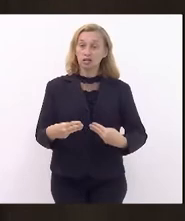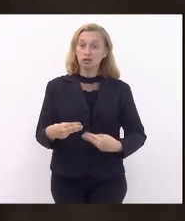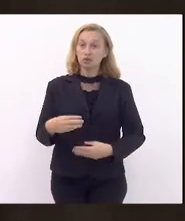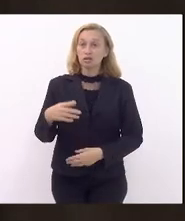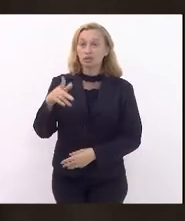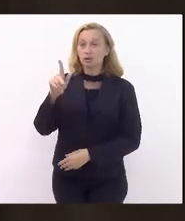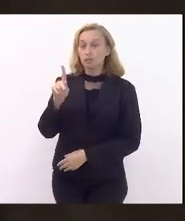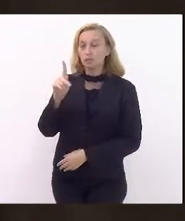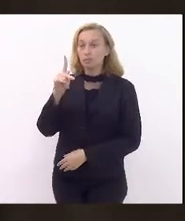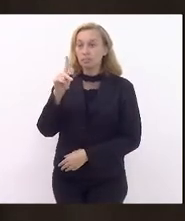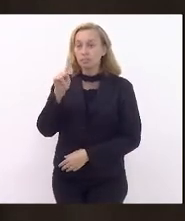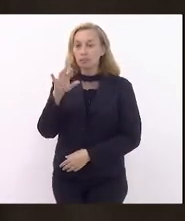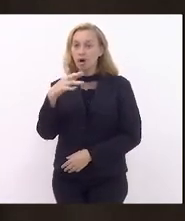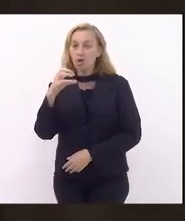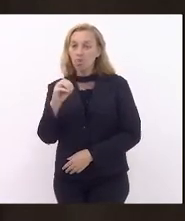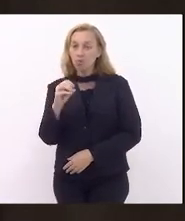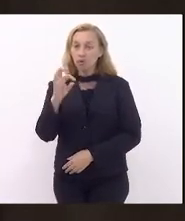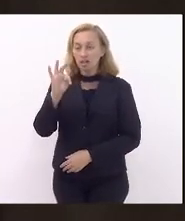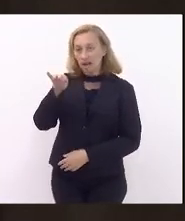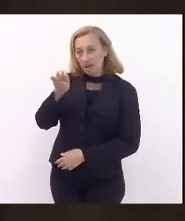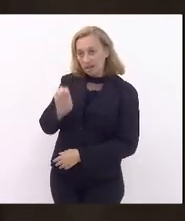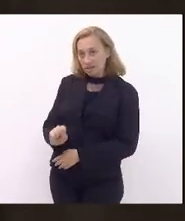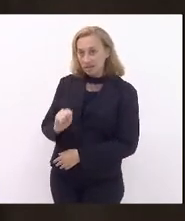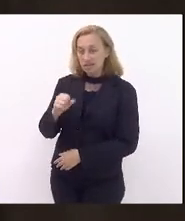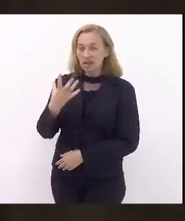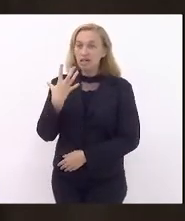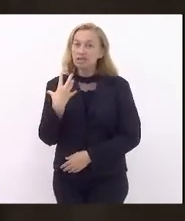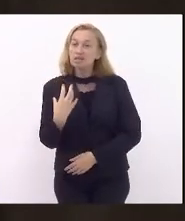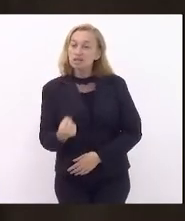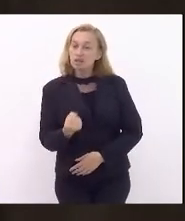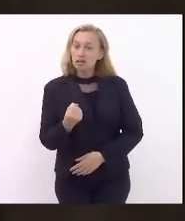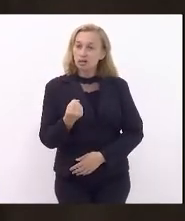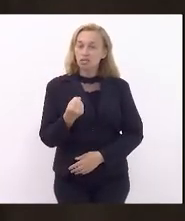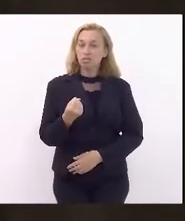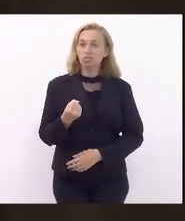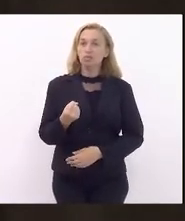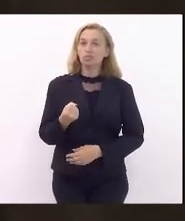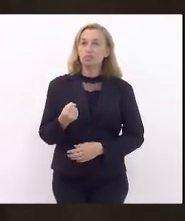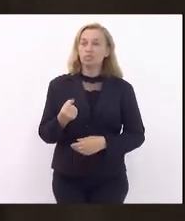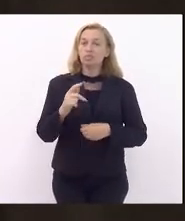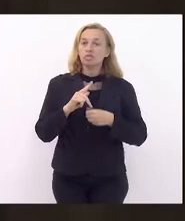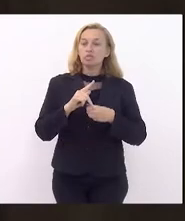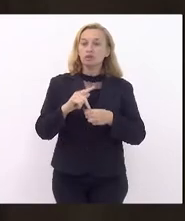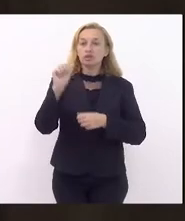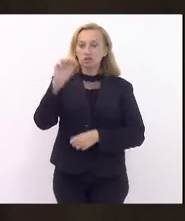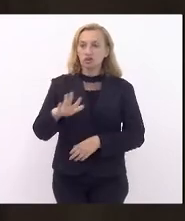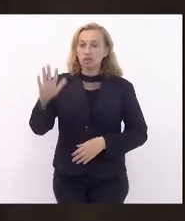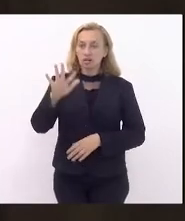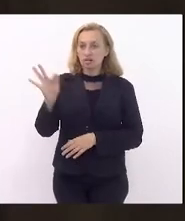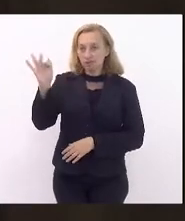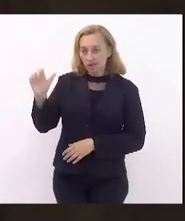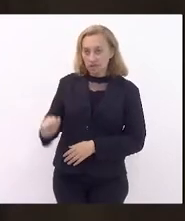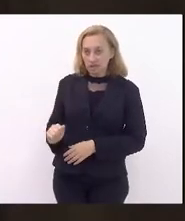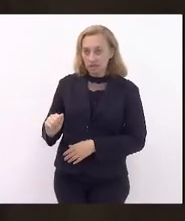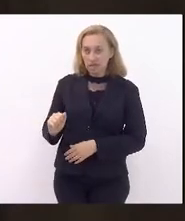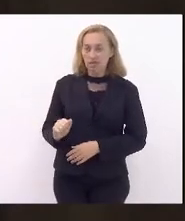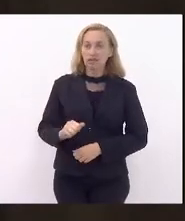acolheu o parecer da Procuradoria-Geral da Fazenda Nacional